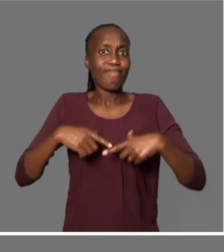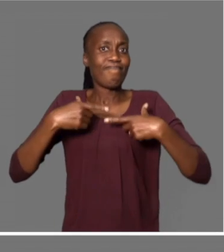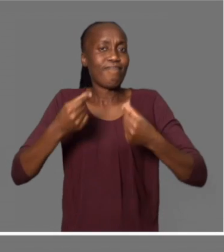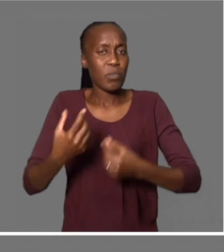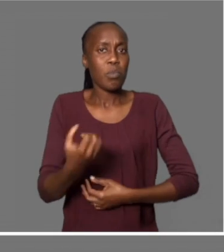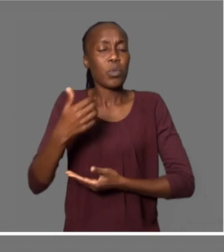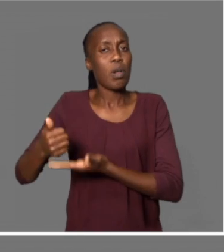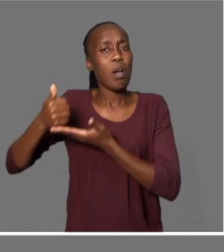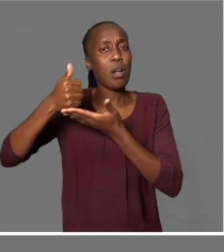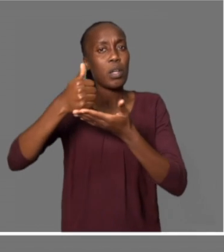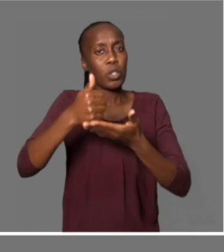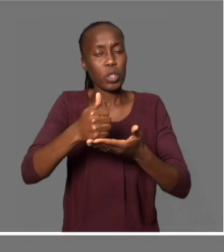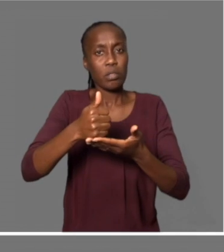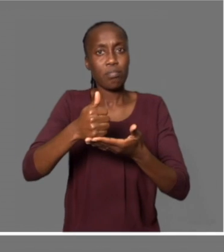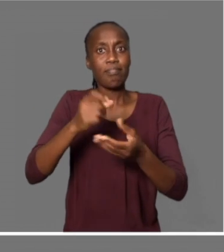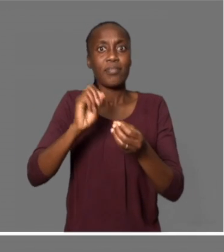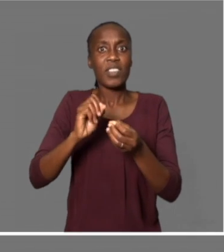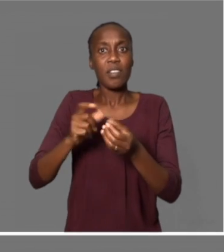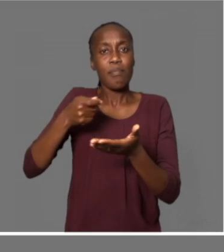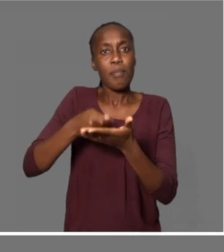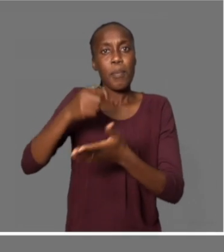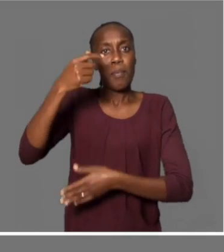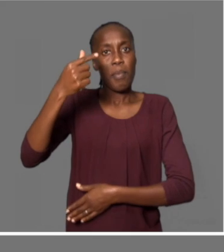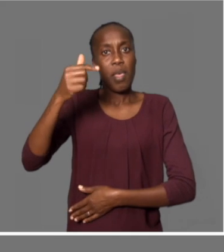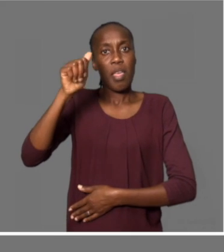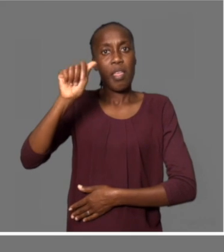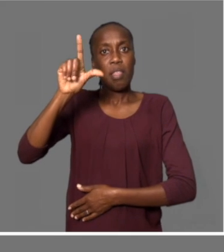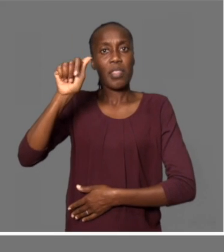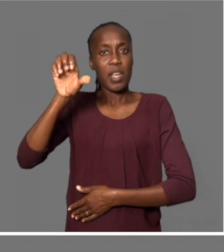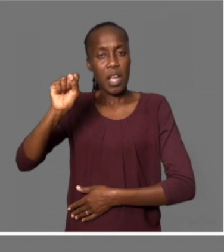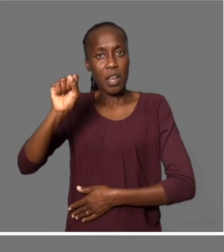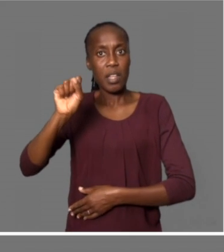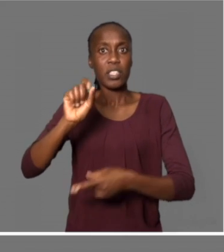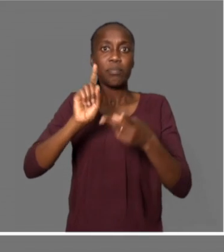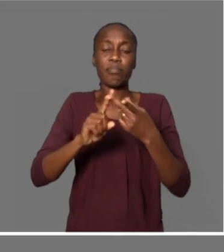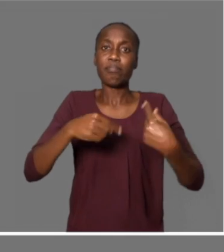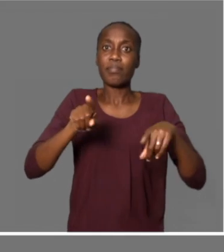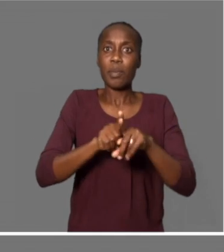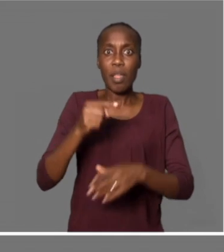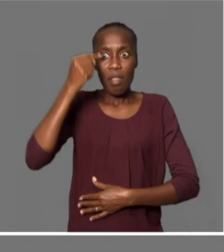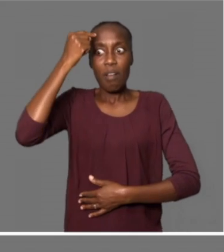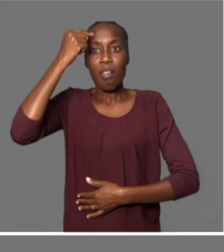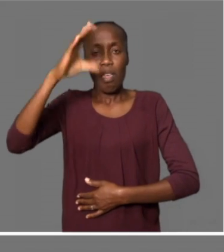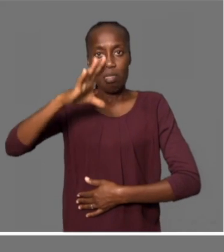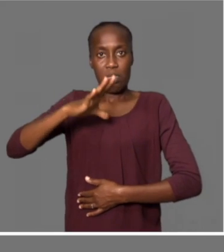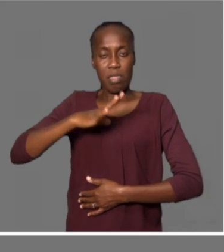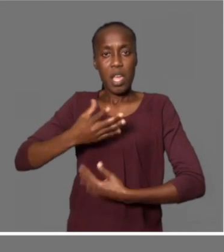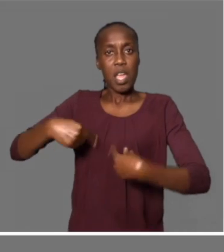da aquisição das talas. E, por conseguinte, recordei-me que tenho um irmão que é